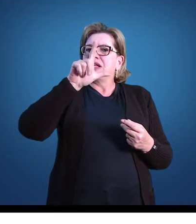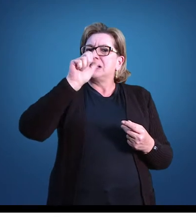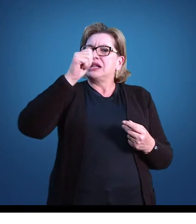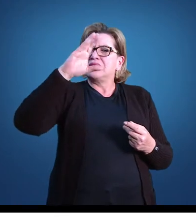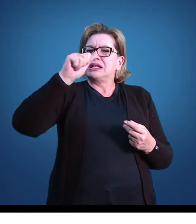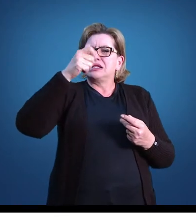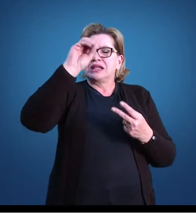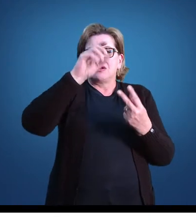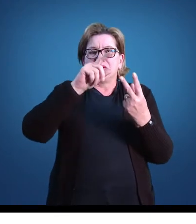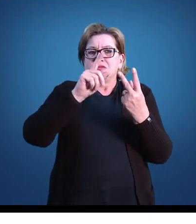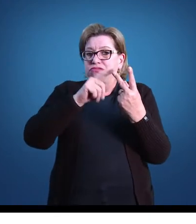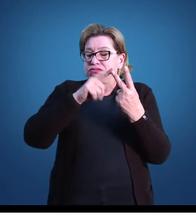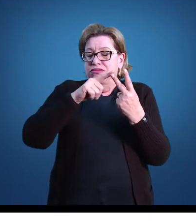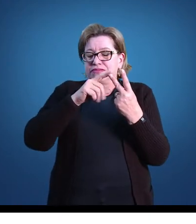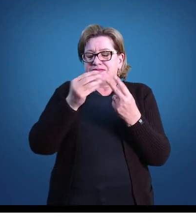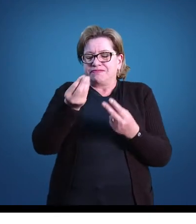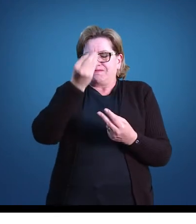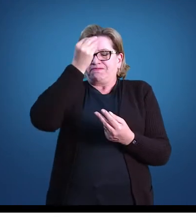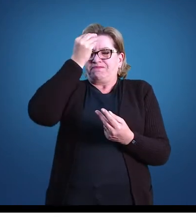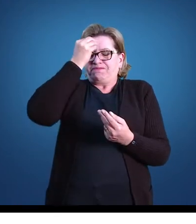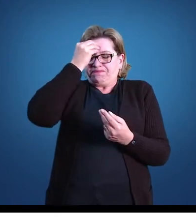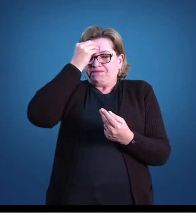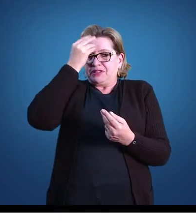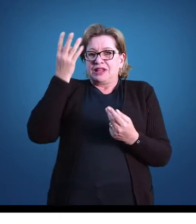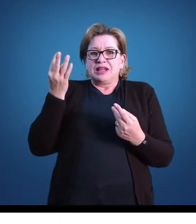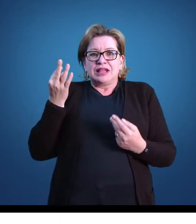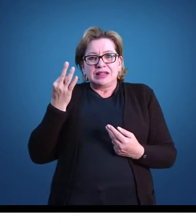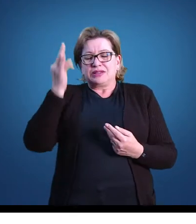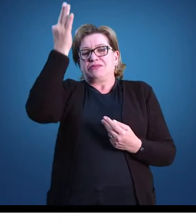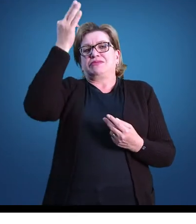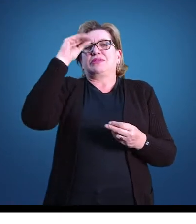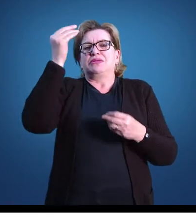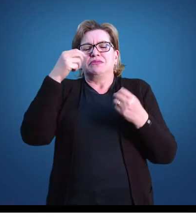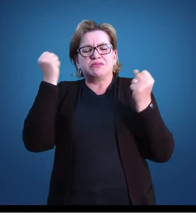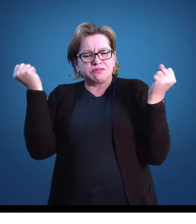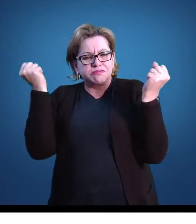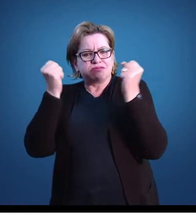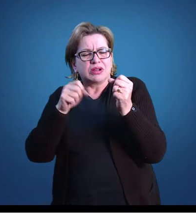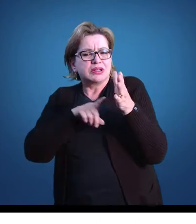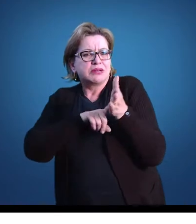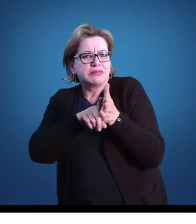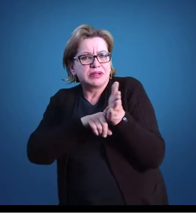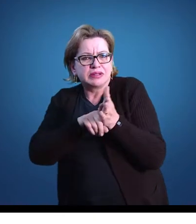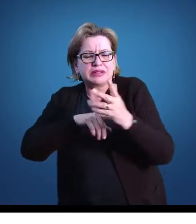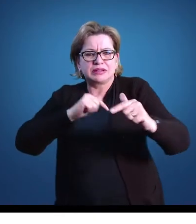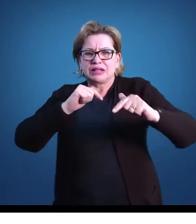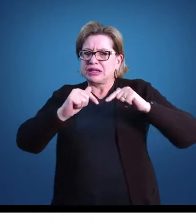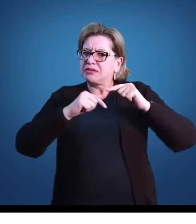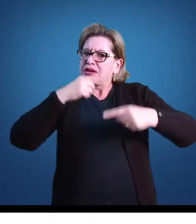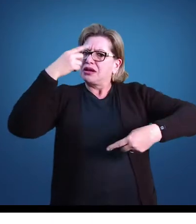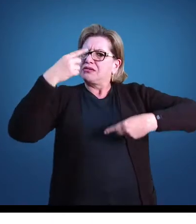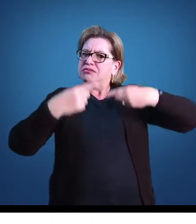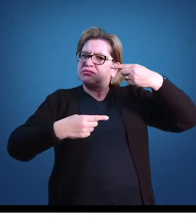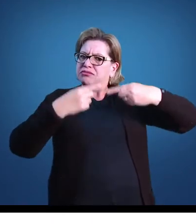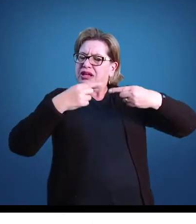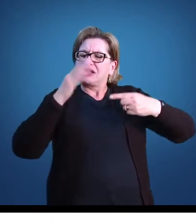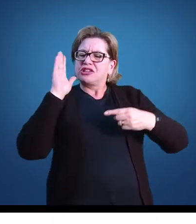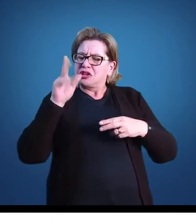avaliação teórica. Essa pode ser de uma maneira de uma pesquisa, de um trabalho, de um debate, como a professora Jaqueline comentou.